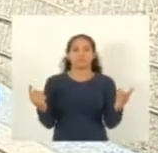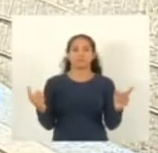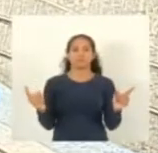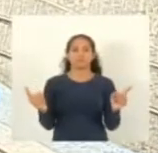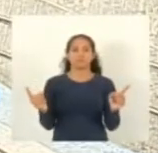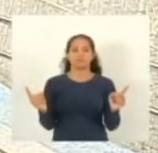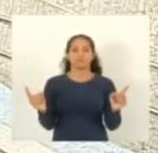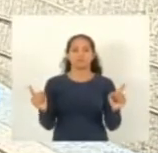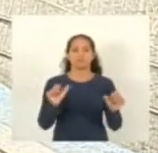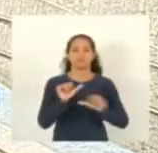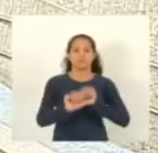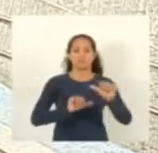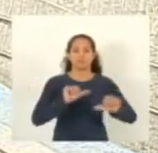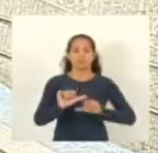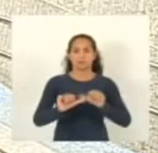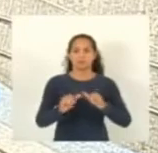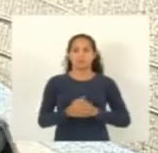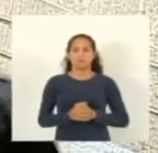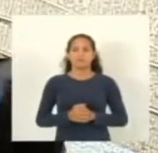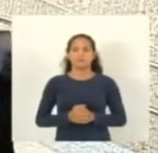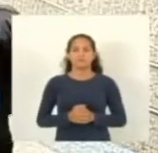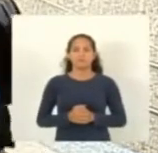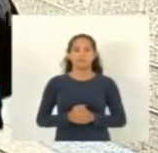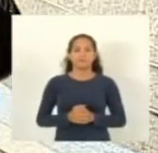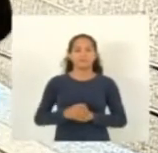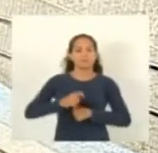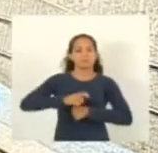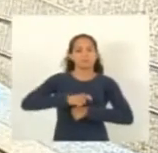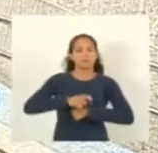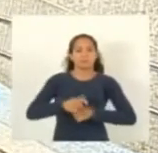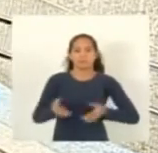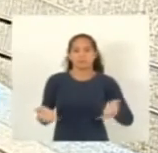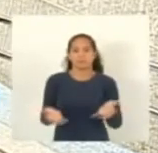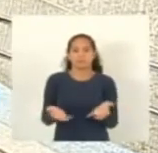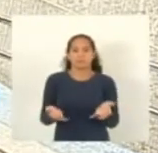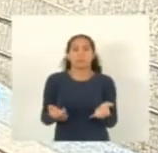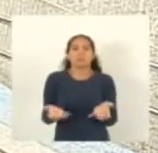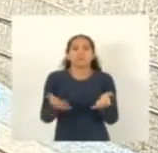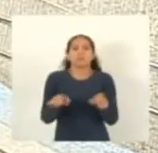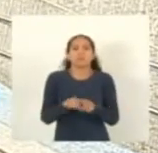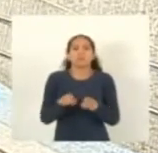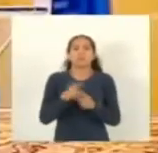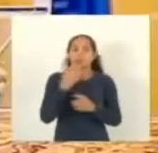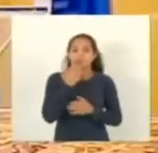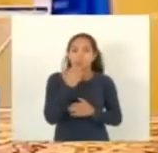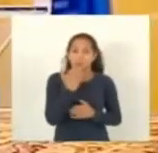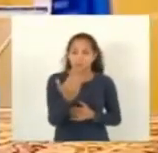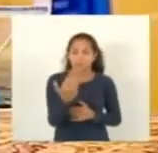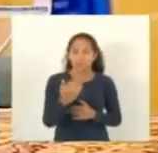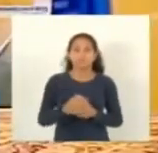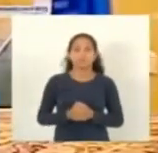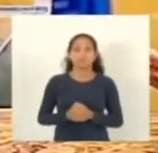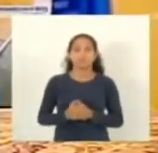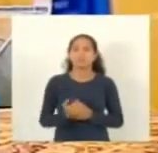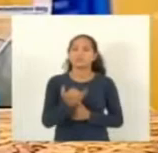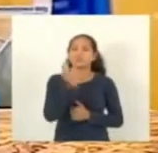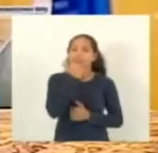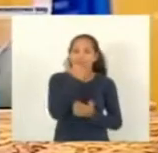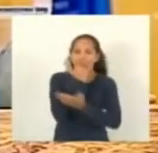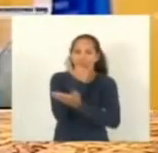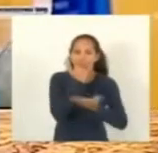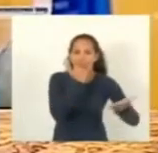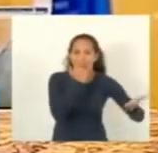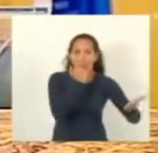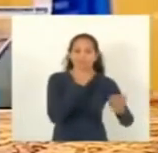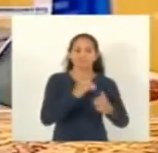Quero dizer da satisfação de estar aqui nesse momento e quero também já pedir desculpa a meus pares,